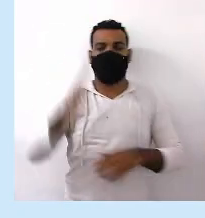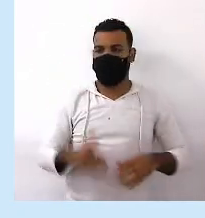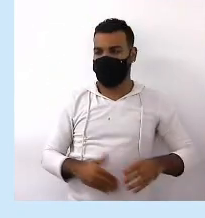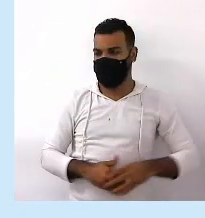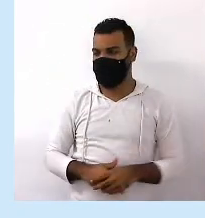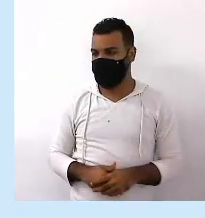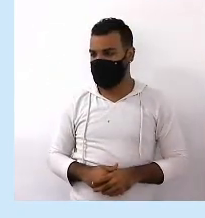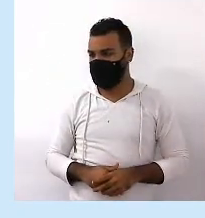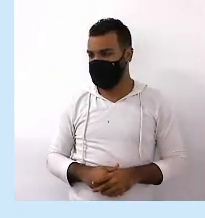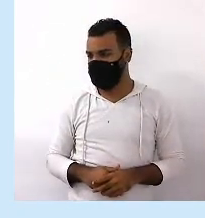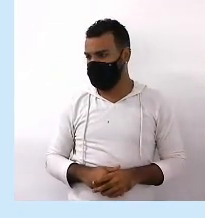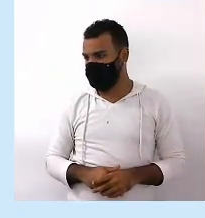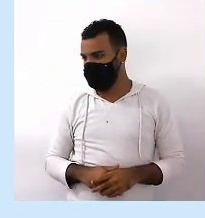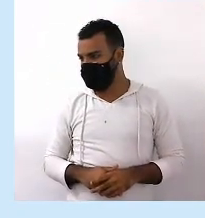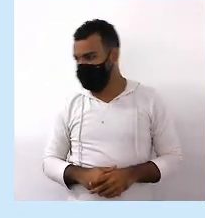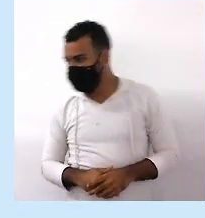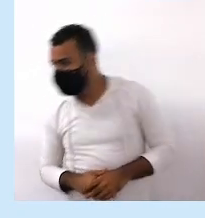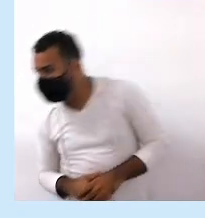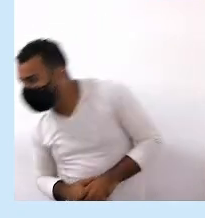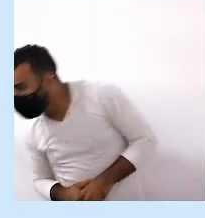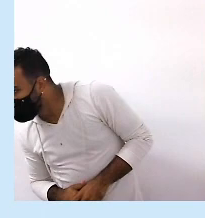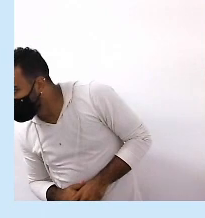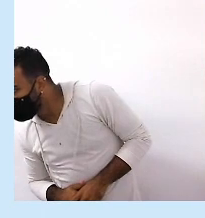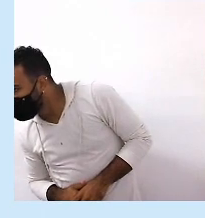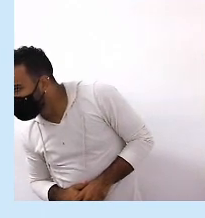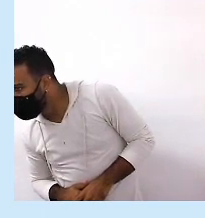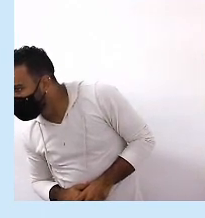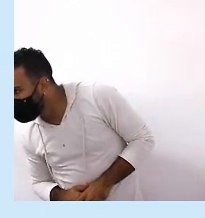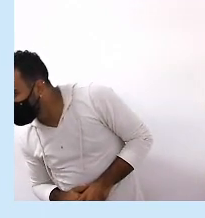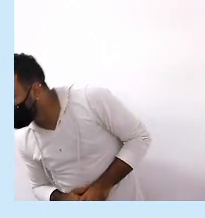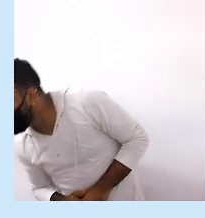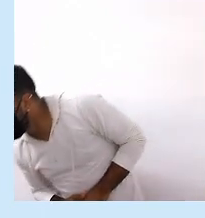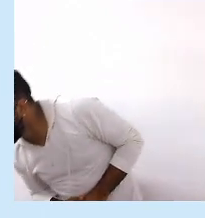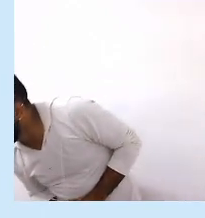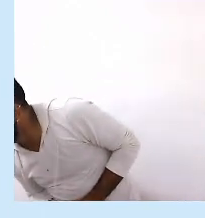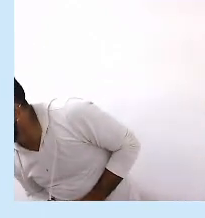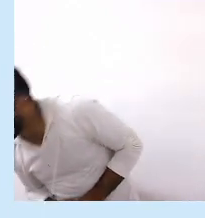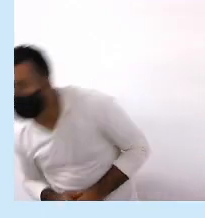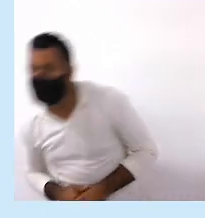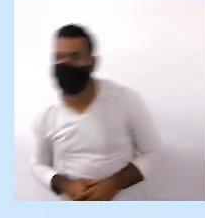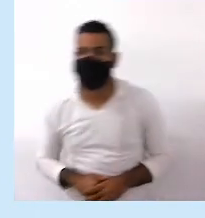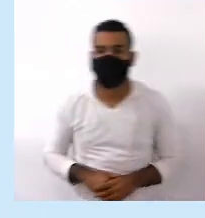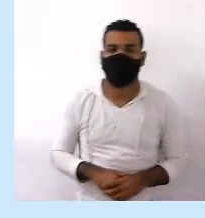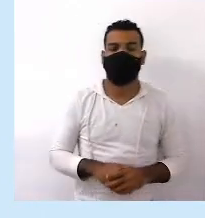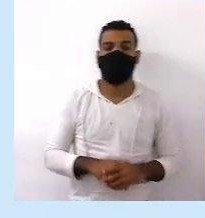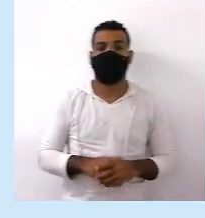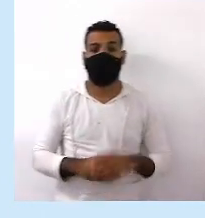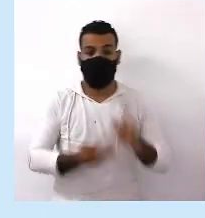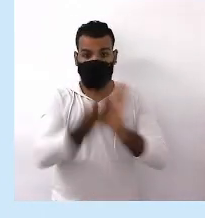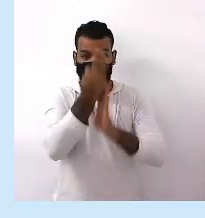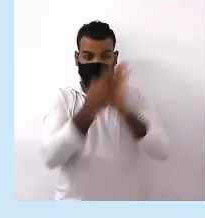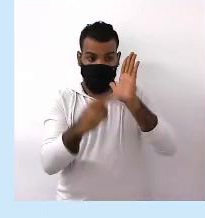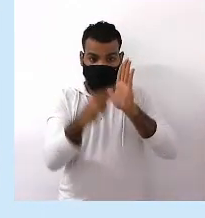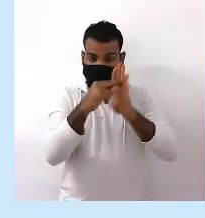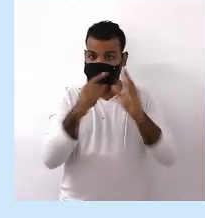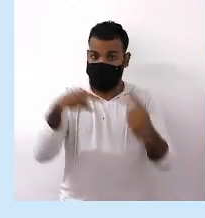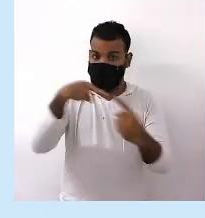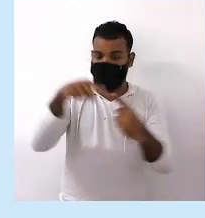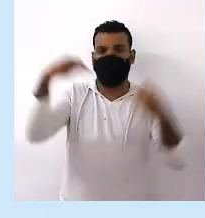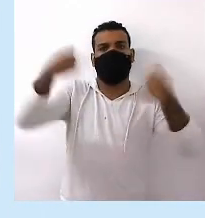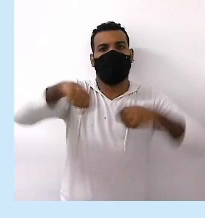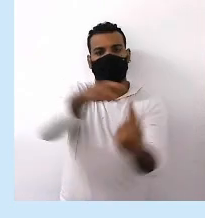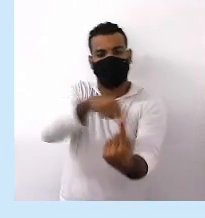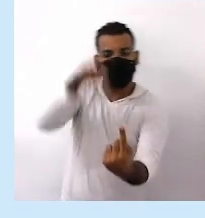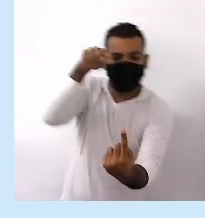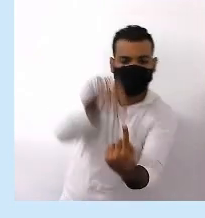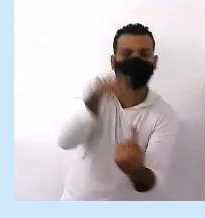Seguindo aqui Outras orientações Os textos normativos Devem ser objetivos Professor O que é objetividade?